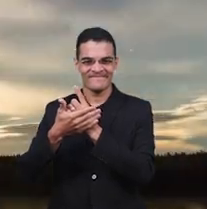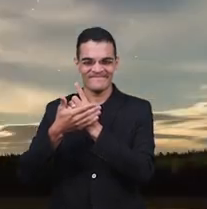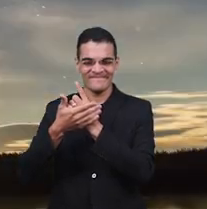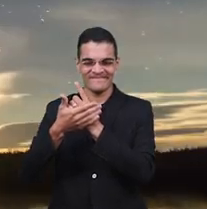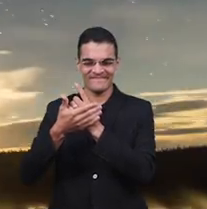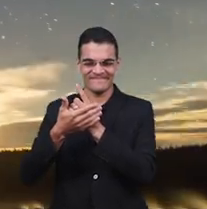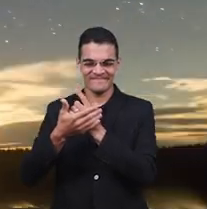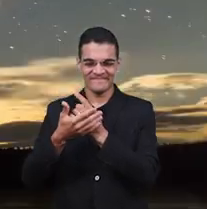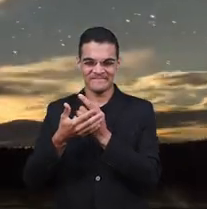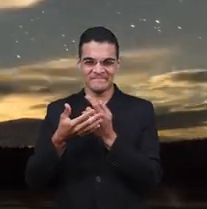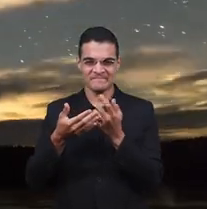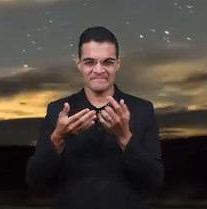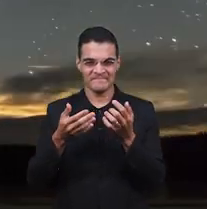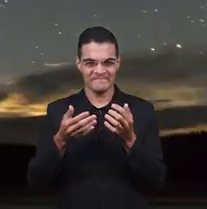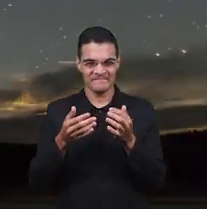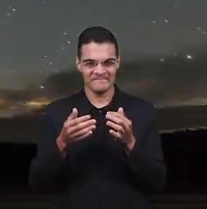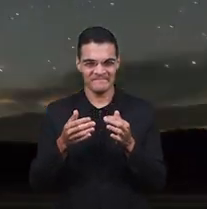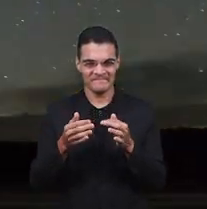Diz o Senhor